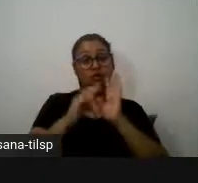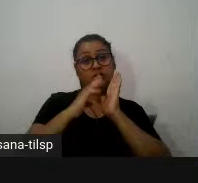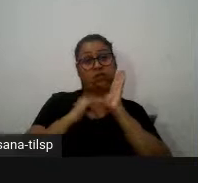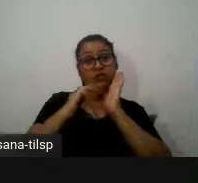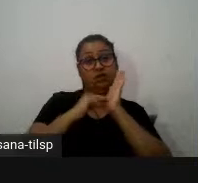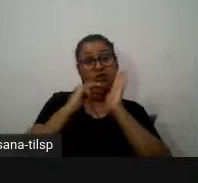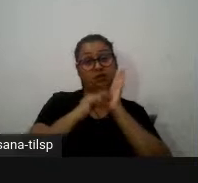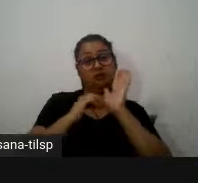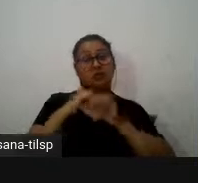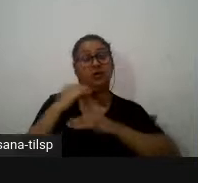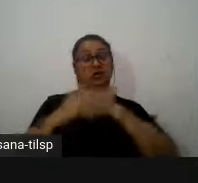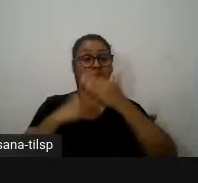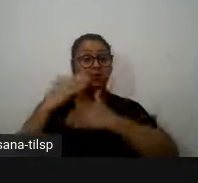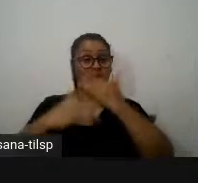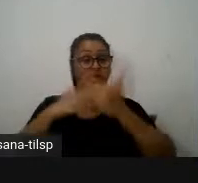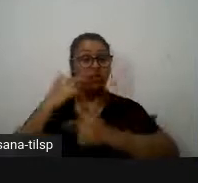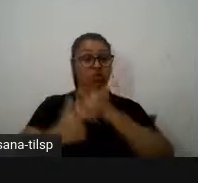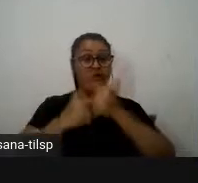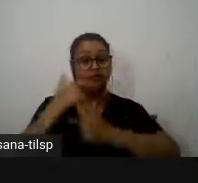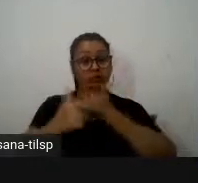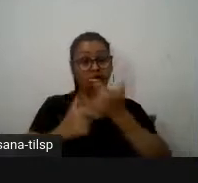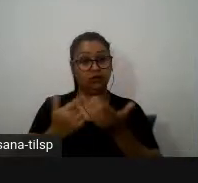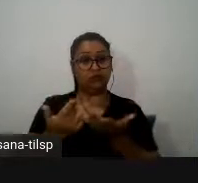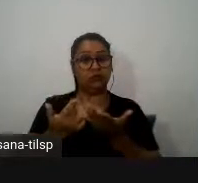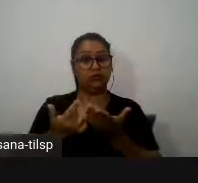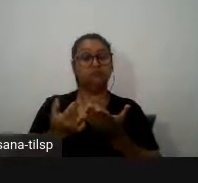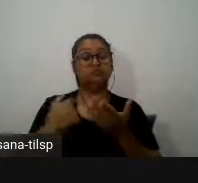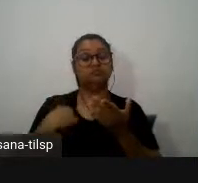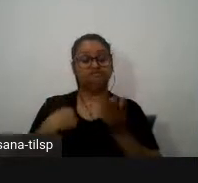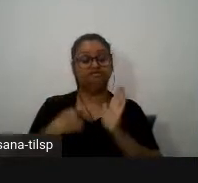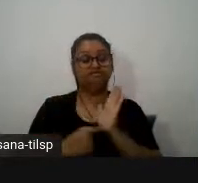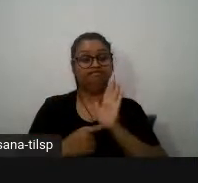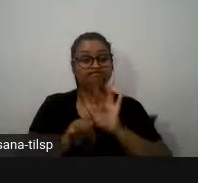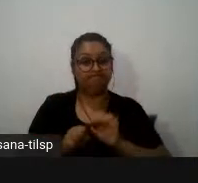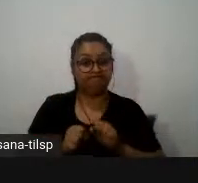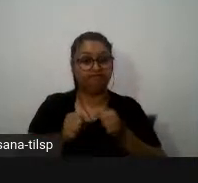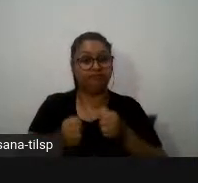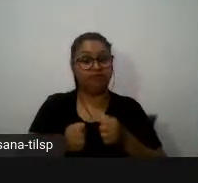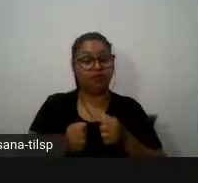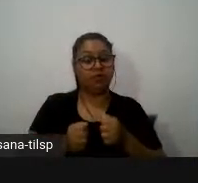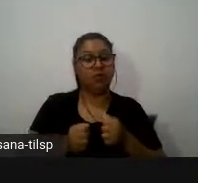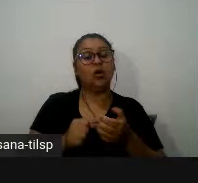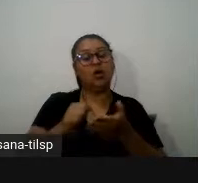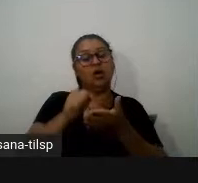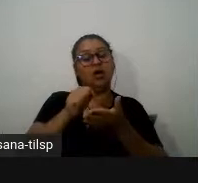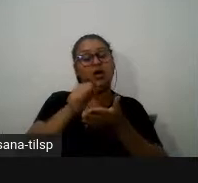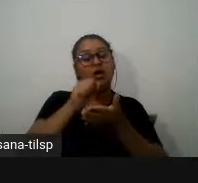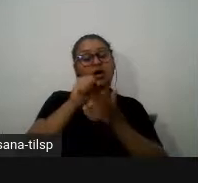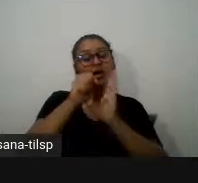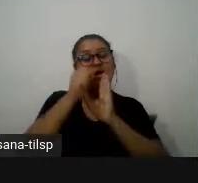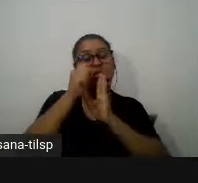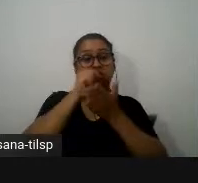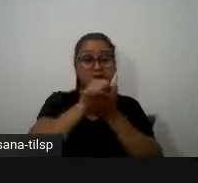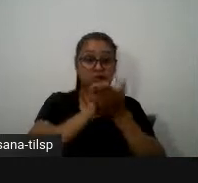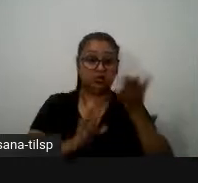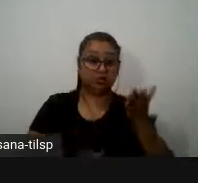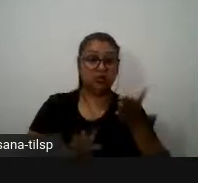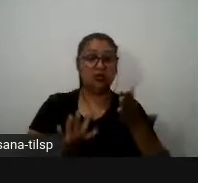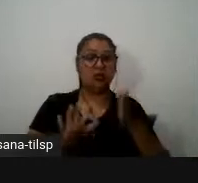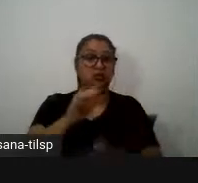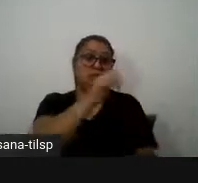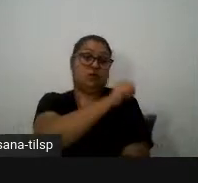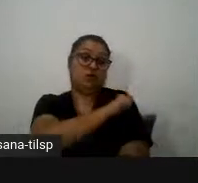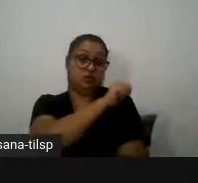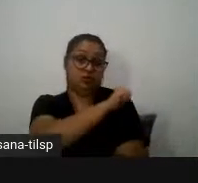do trabalho ou seja de toda a didatização que foi elaborada e levada para a sala de aula é levar com que os